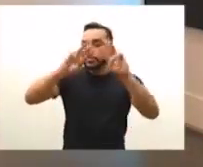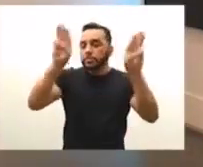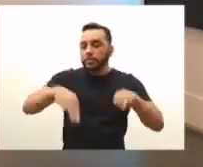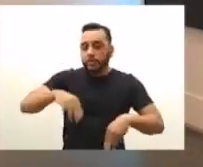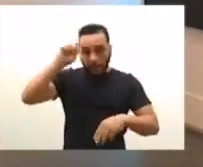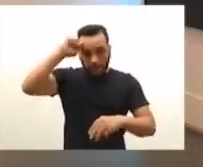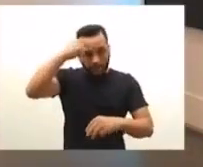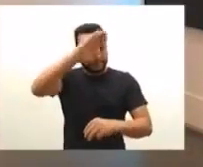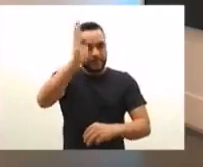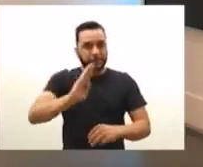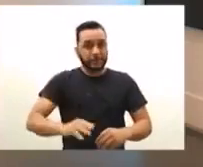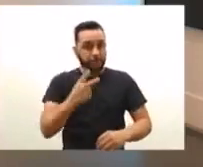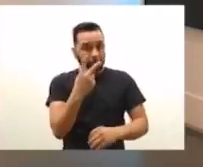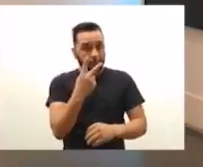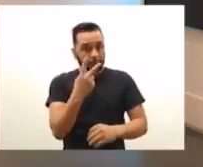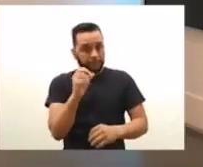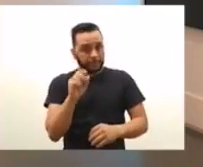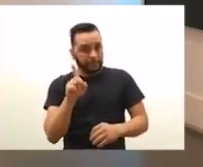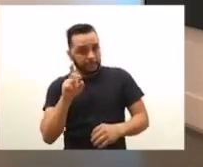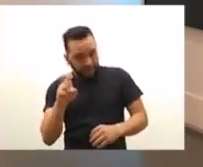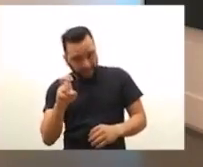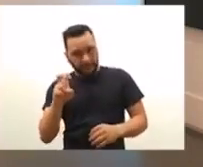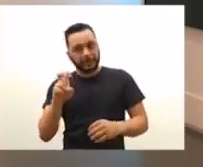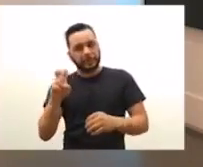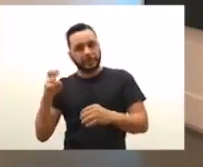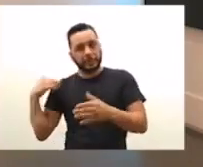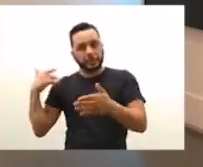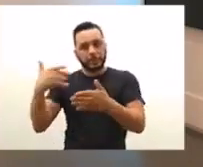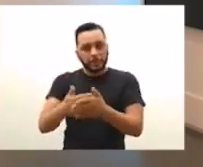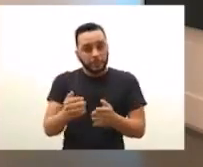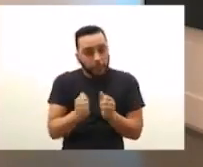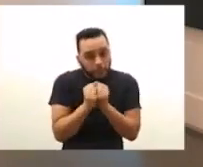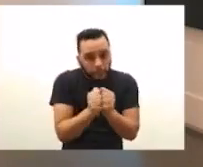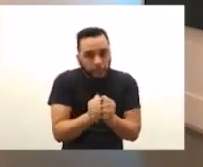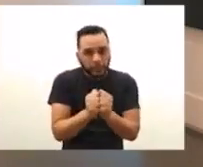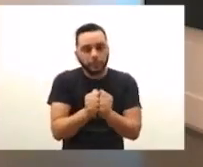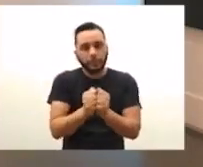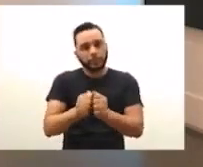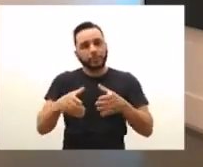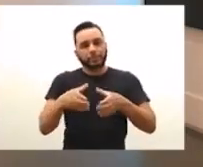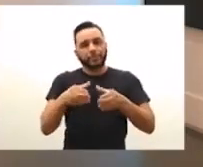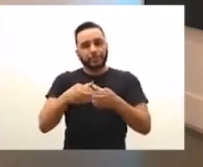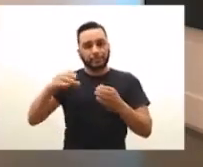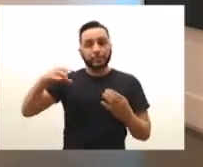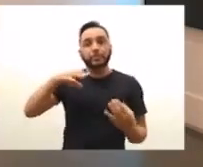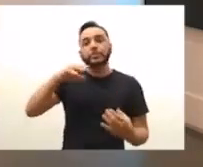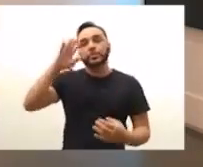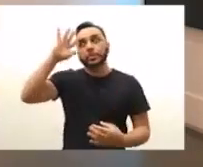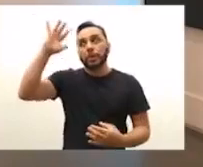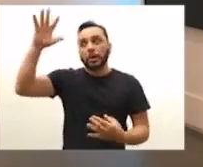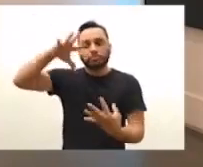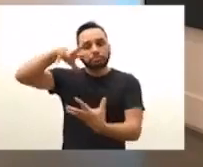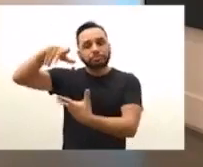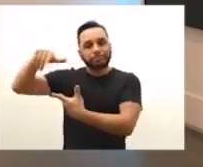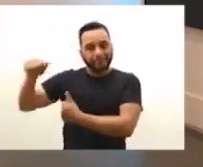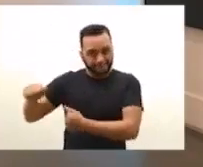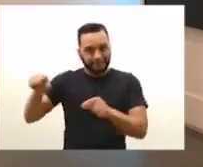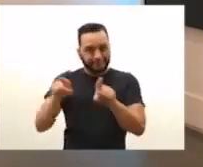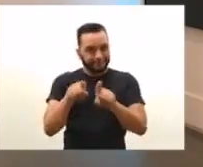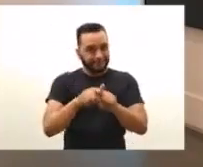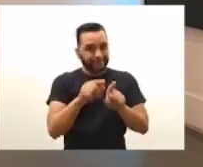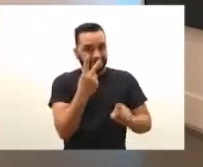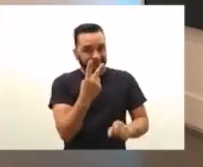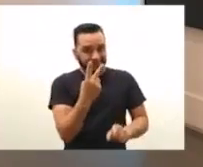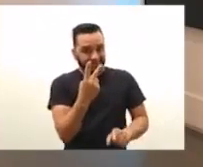museus articuladores da campanha Sonhar o Mundo. Em 2016, nós percebemos que a